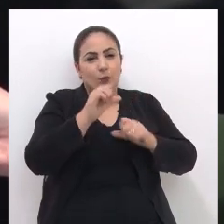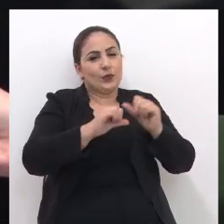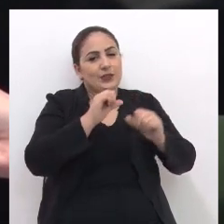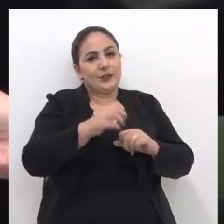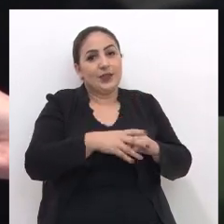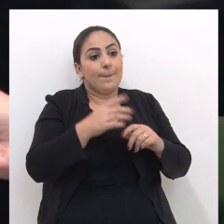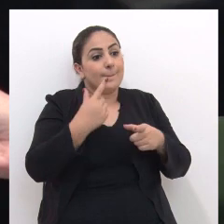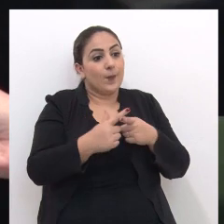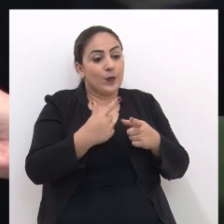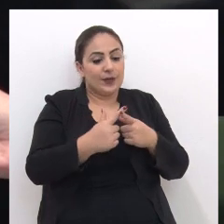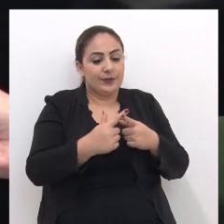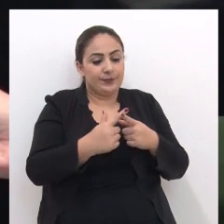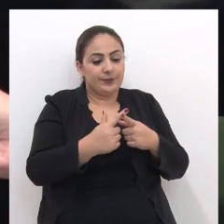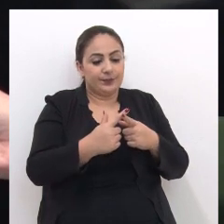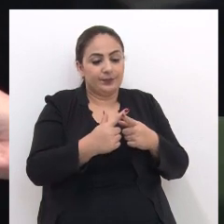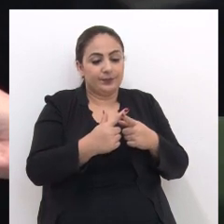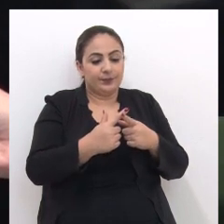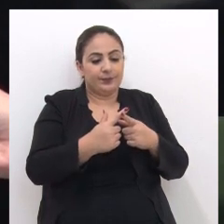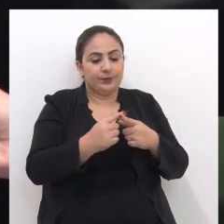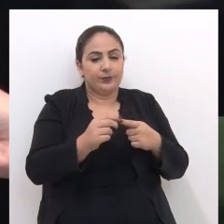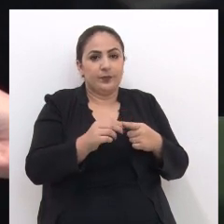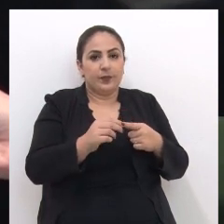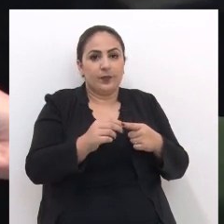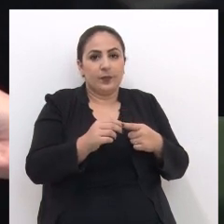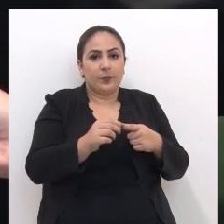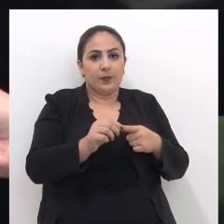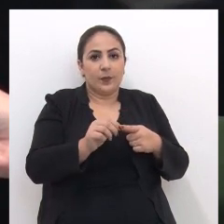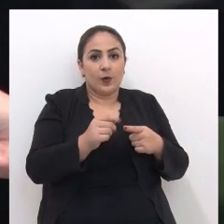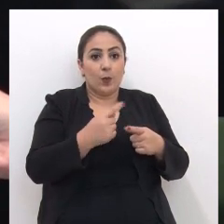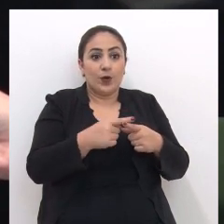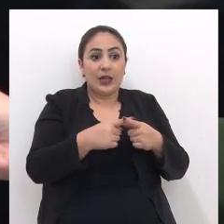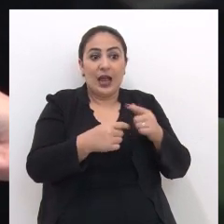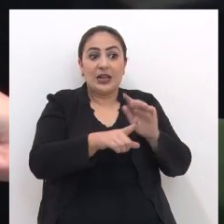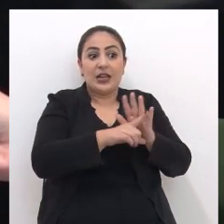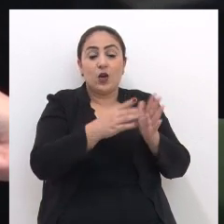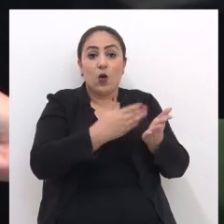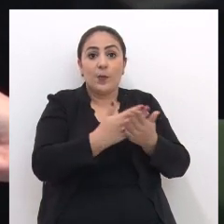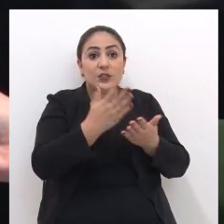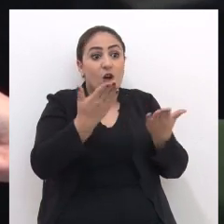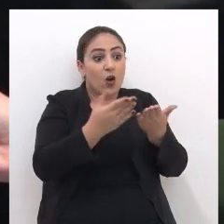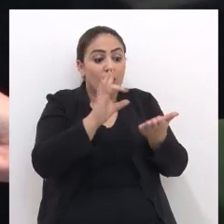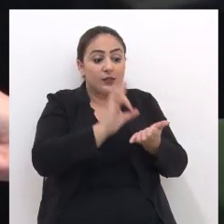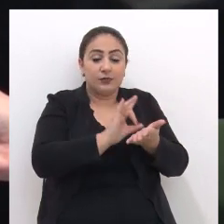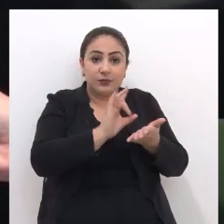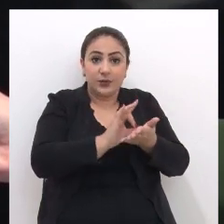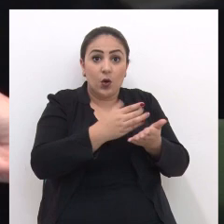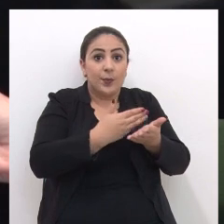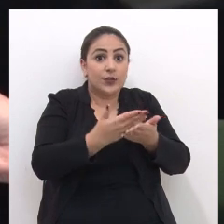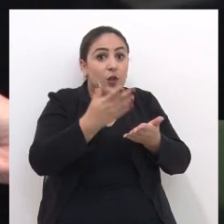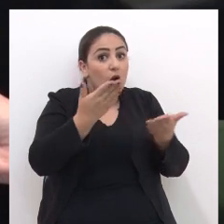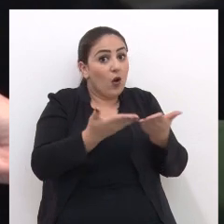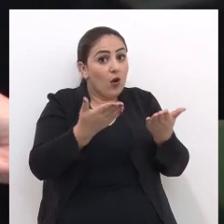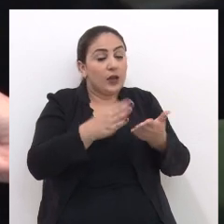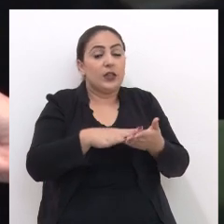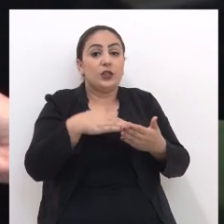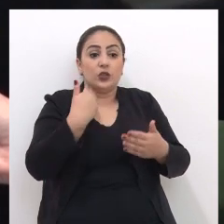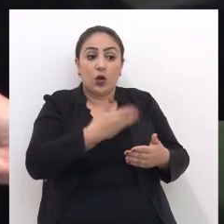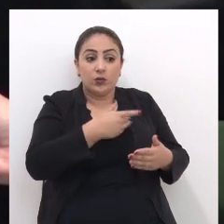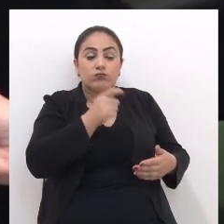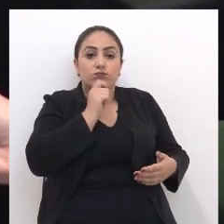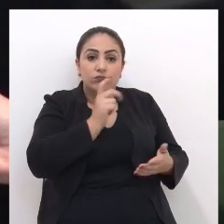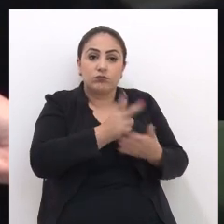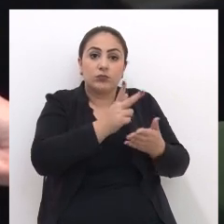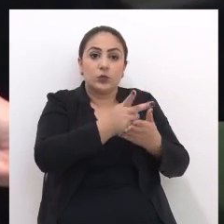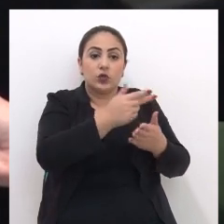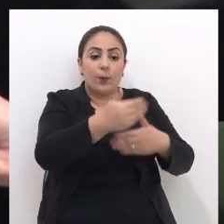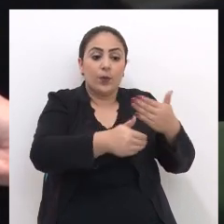alteração Até porque a lei ainda, ela começou a vigorar agora, recentemente Nós ainda